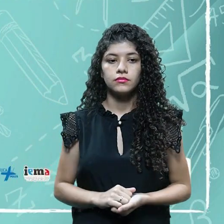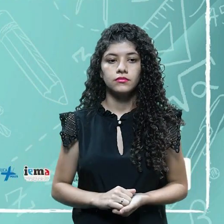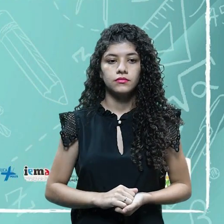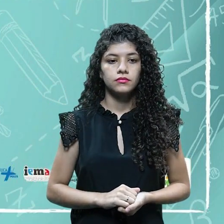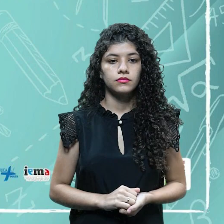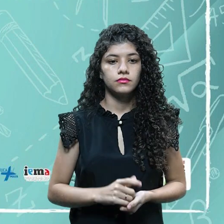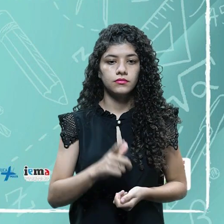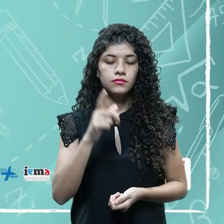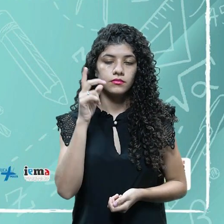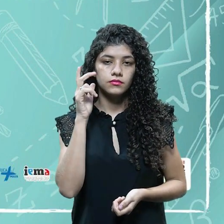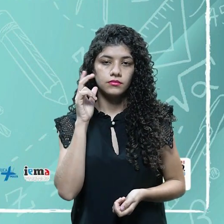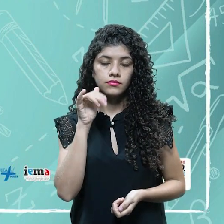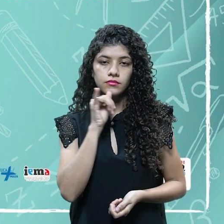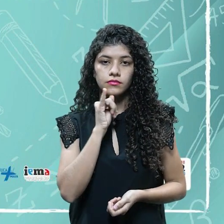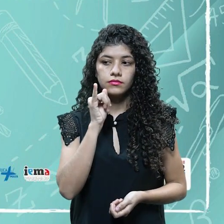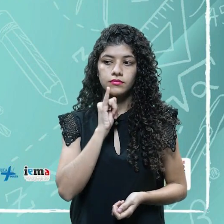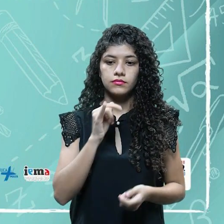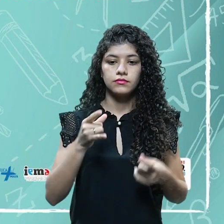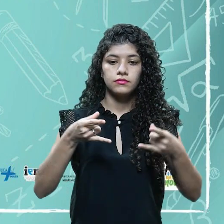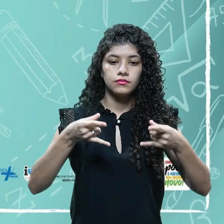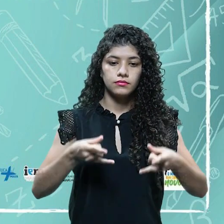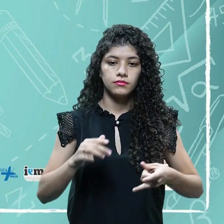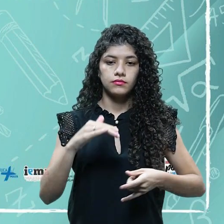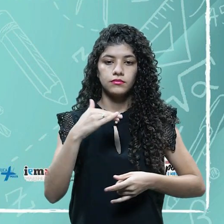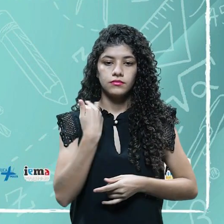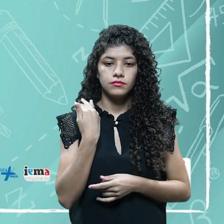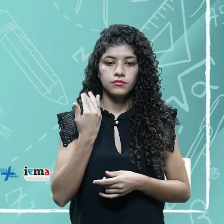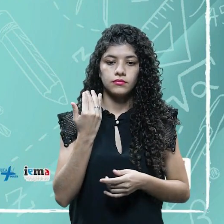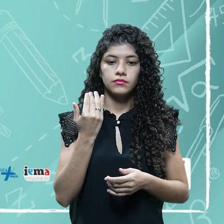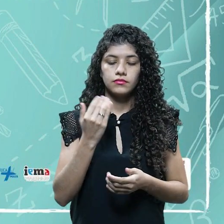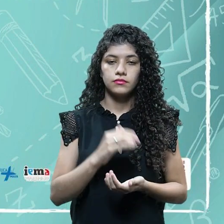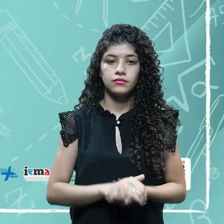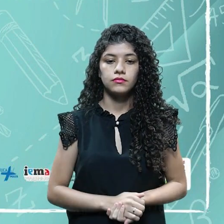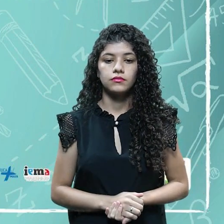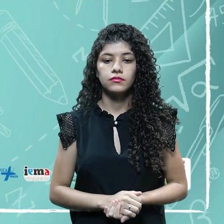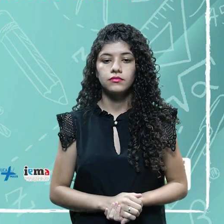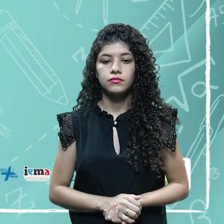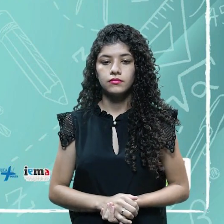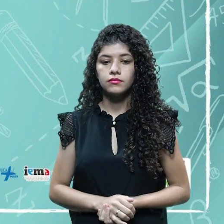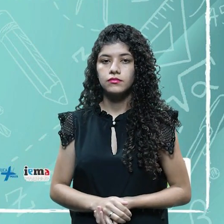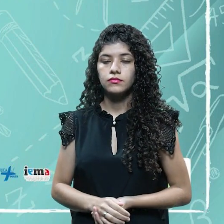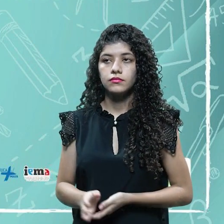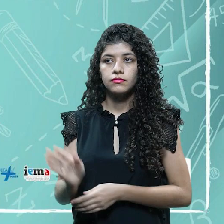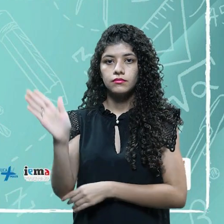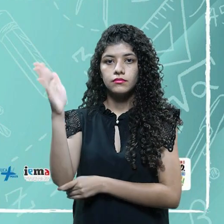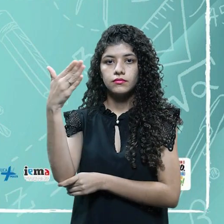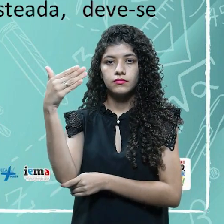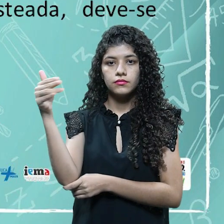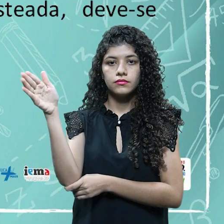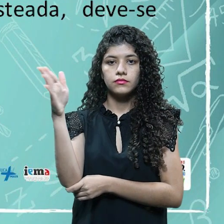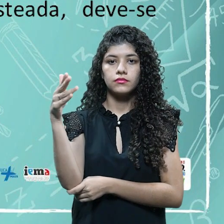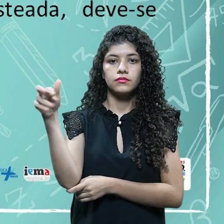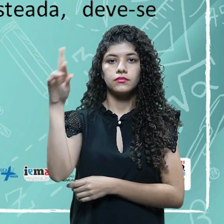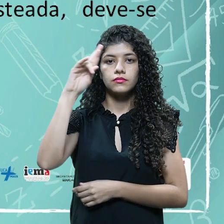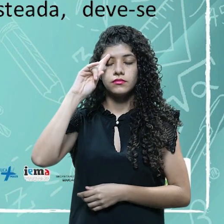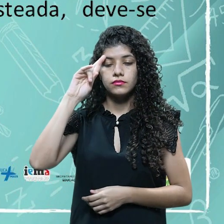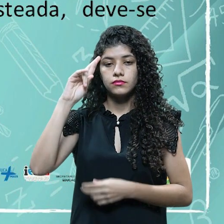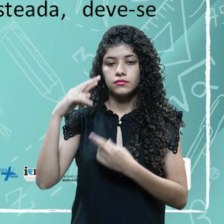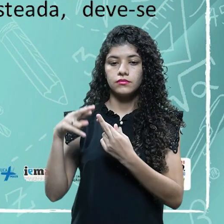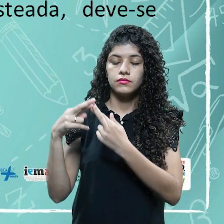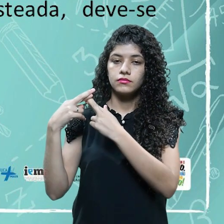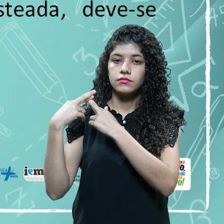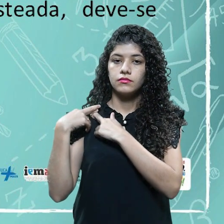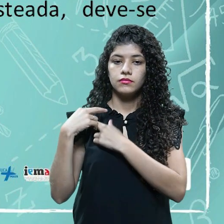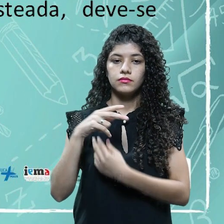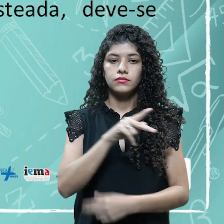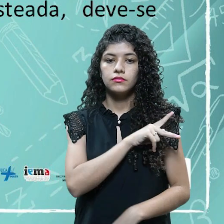nacional permanece no meio do mastro e ela é de responsabilidade e autoridade máxima do presidente. Além disso, tem um